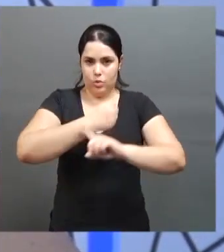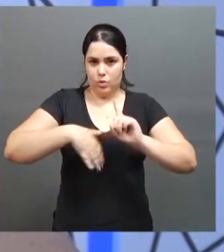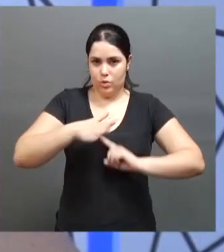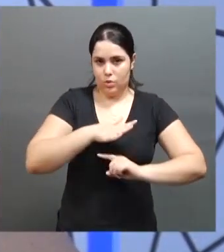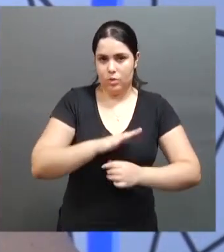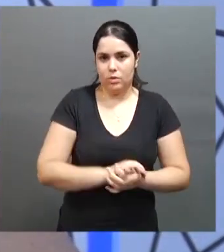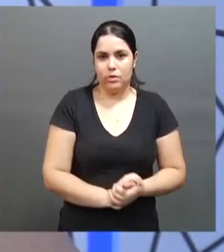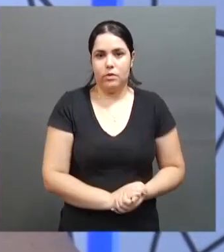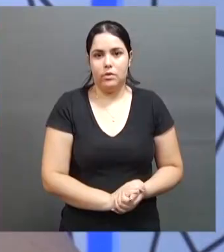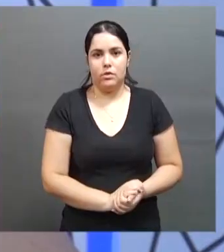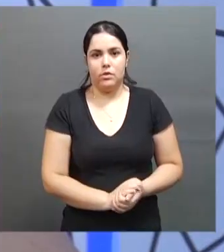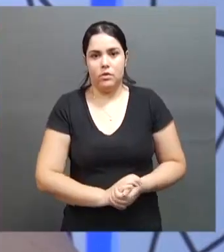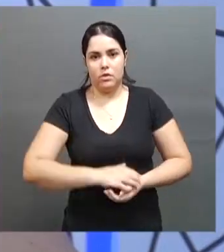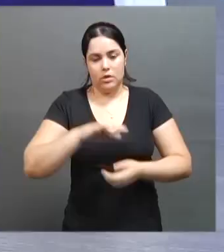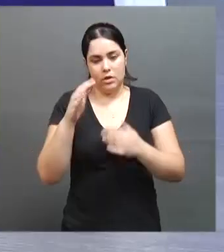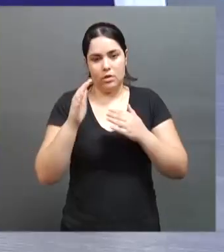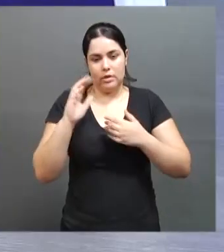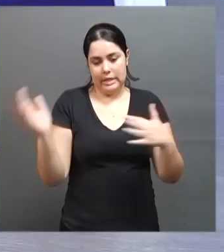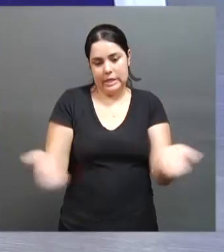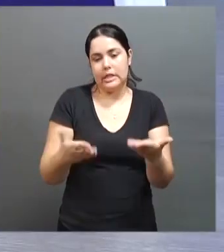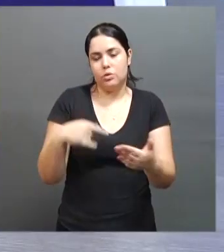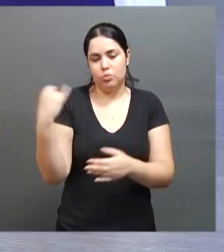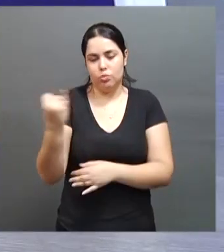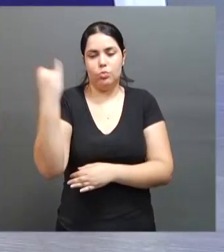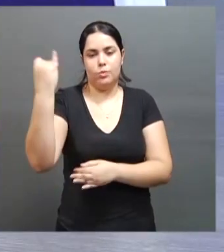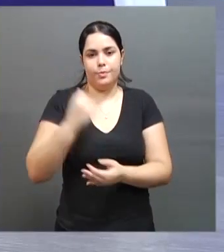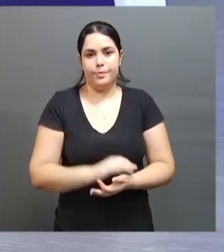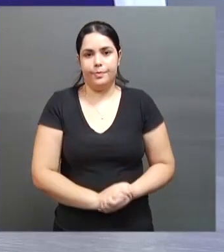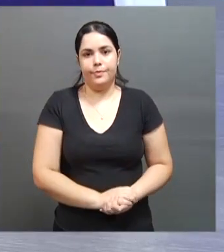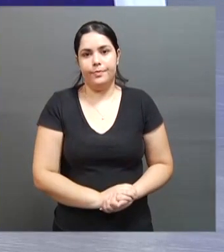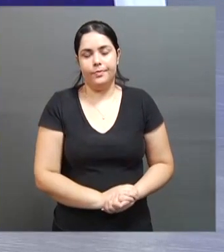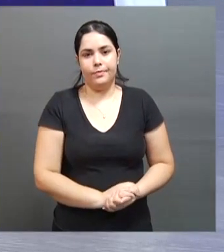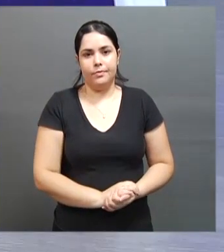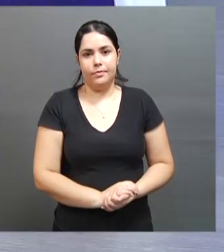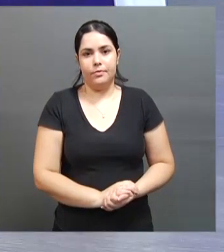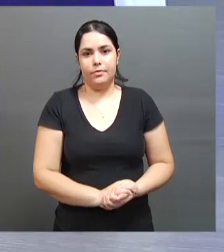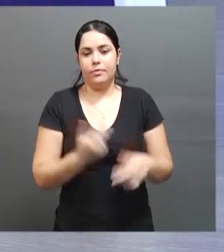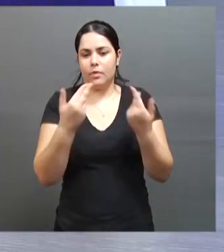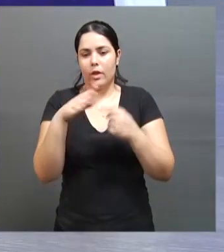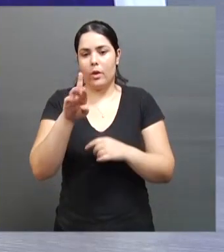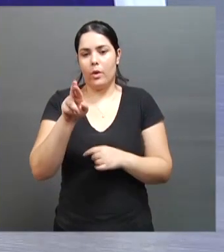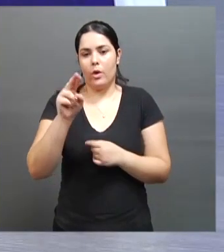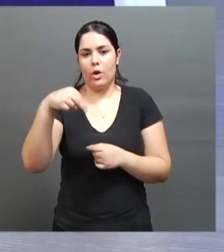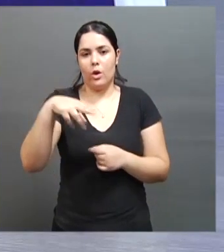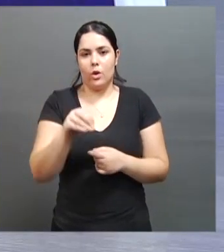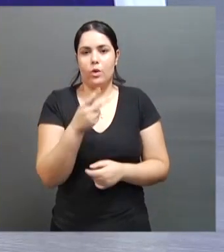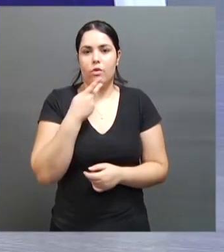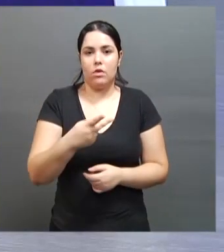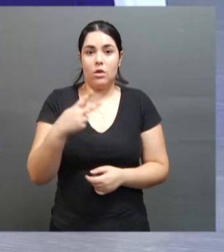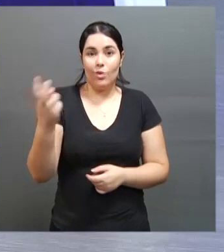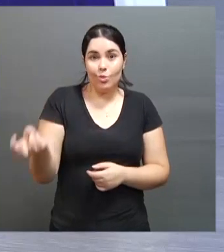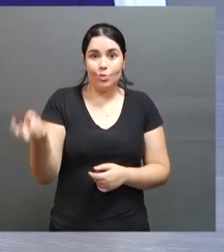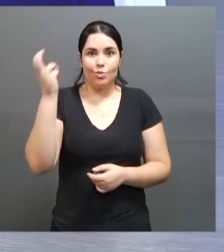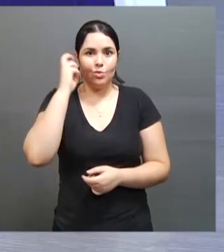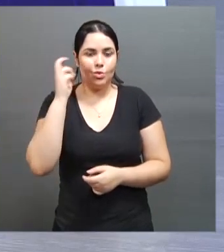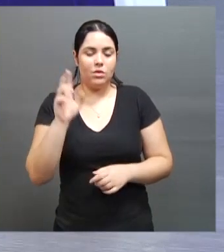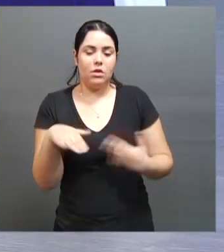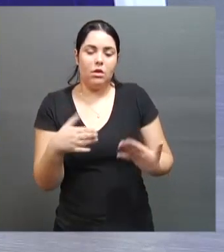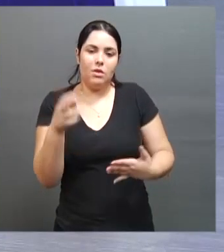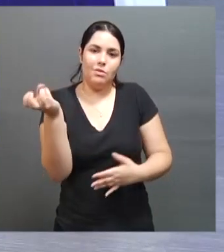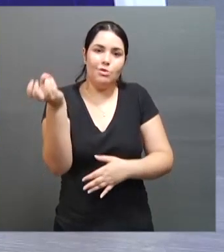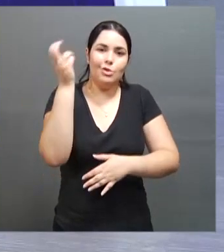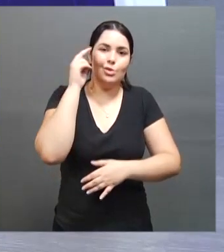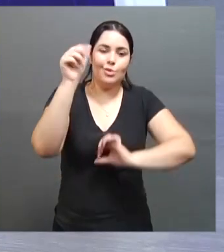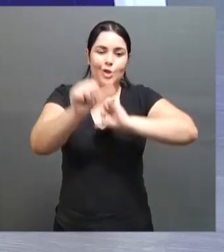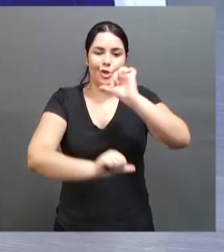incentivem o para-desporto. É muito importante. E, como o Bruno falou, é uma cultura. E essa cultura, acho que ela é